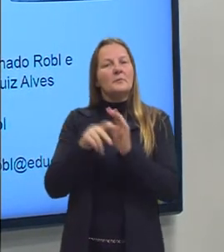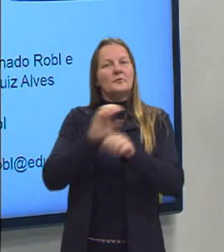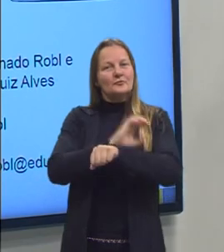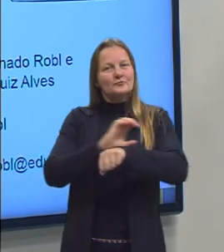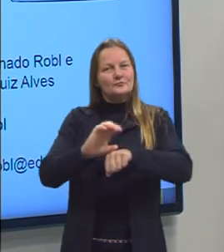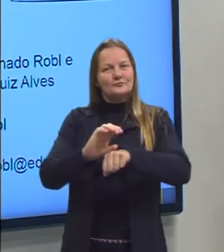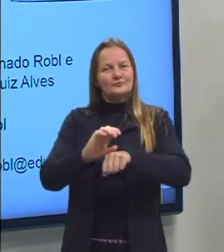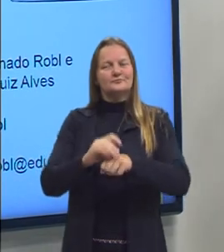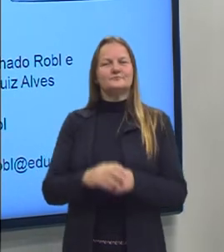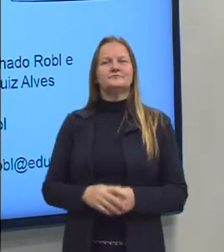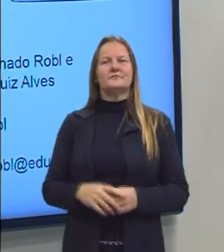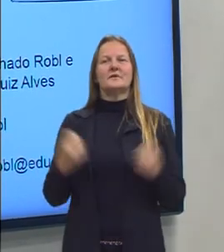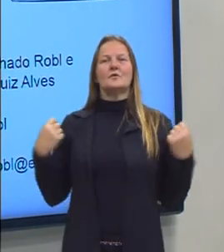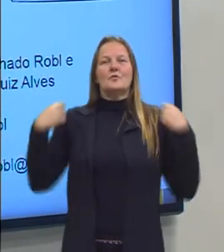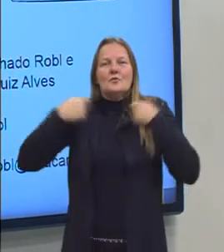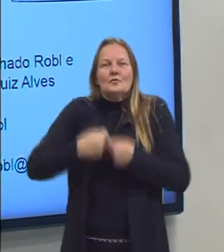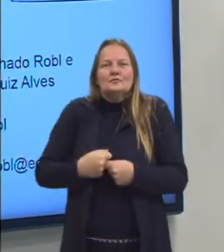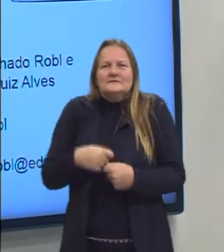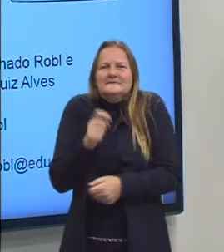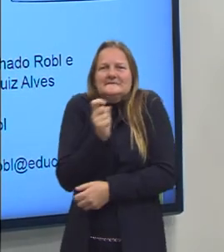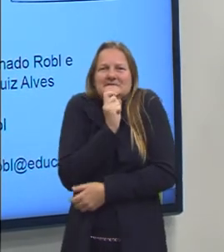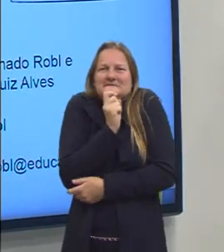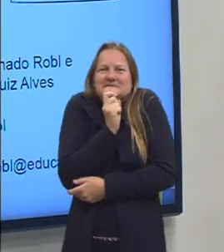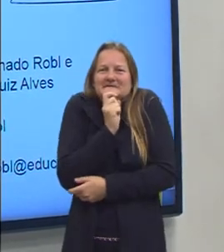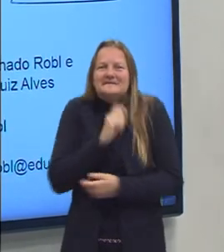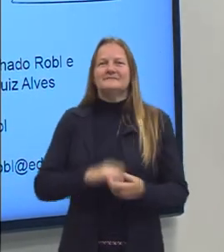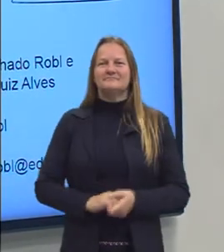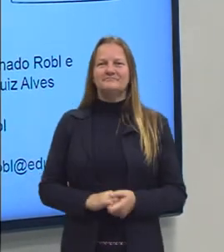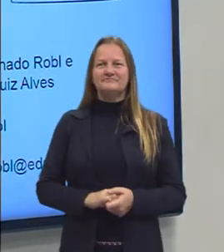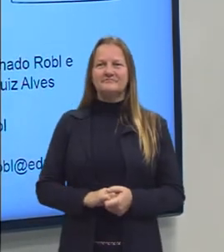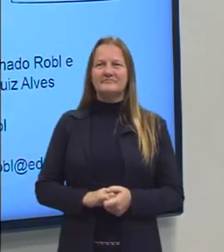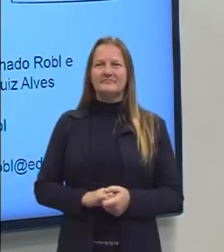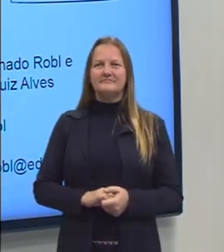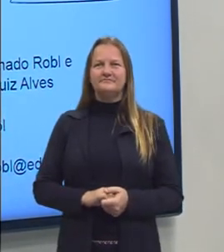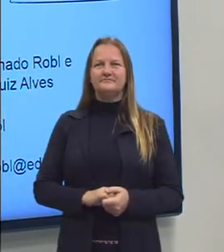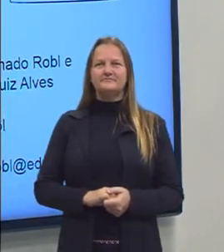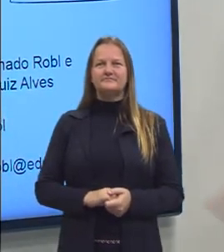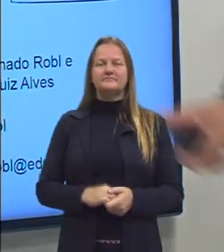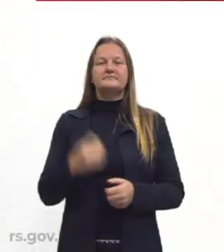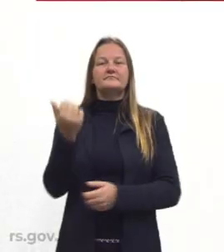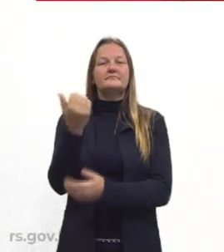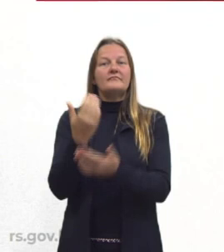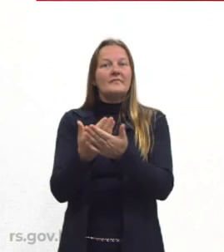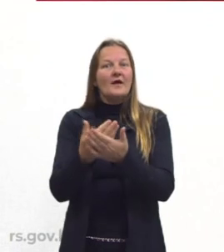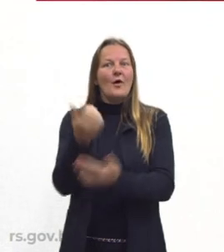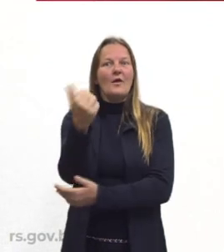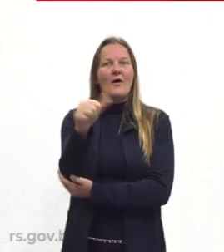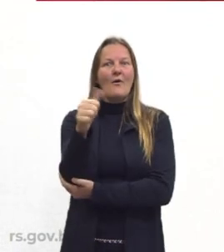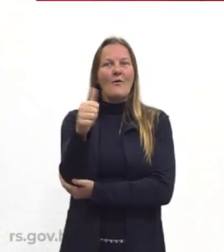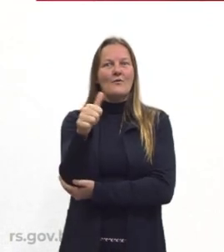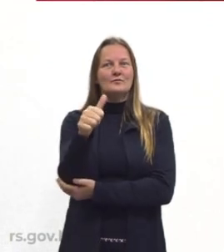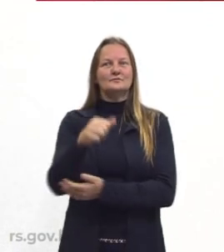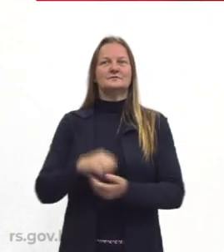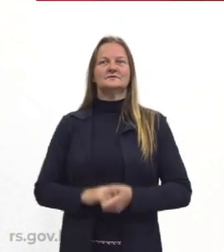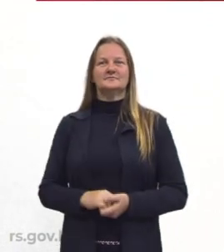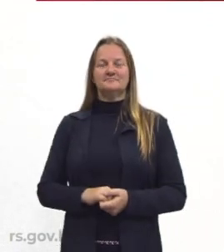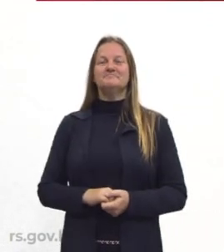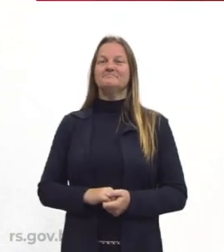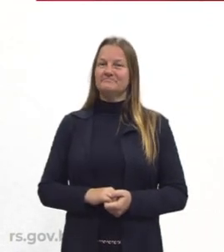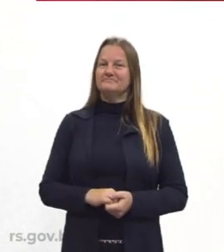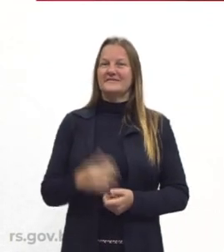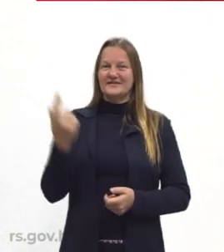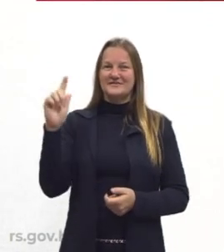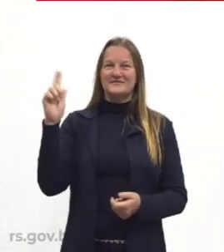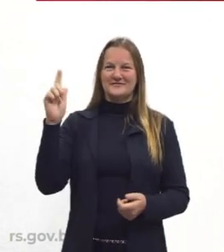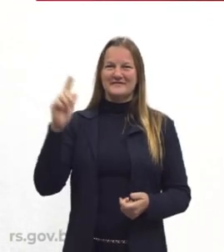cima dela um casaco, né, porque hoje está frio, tá, meninos e meninas? Aula 11, ó, chegamos na aula 11, tá, gurizada?